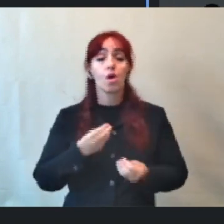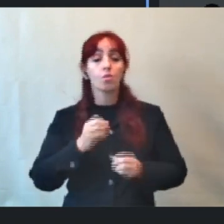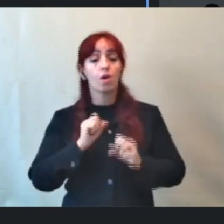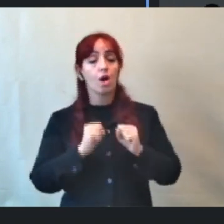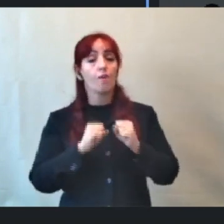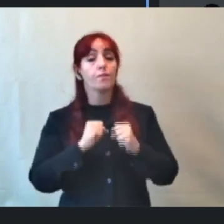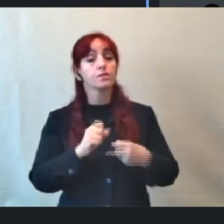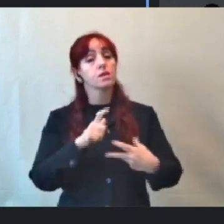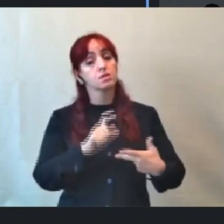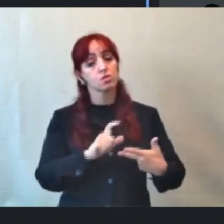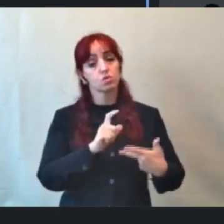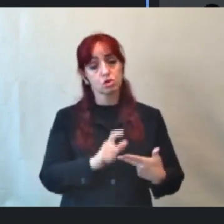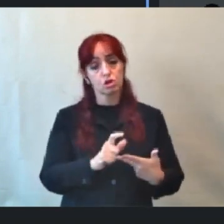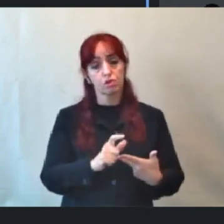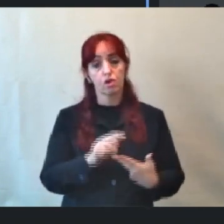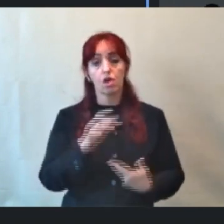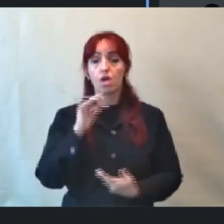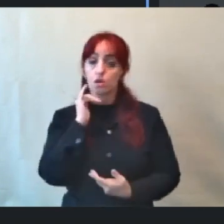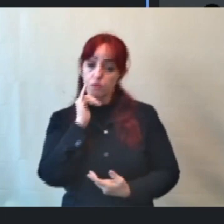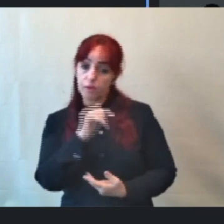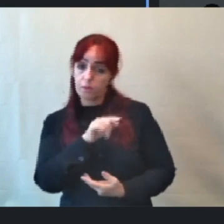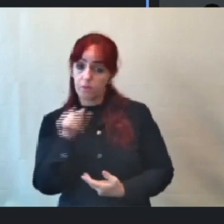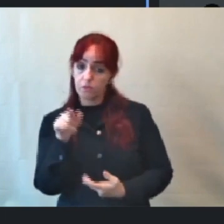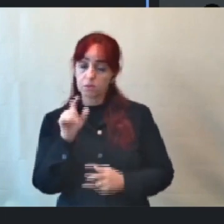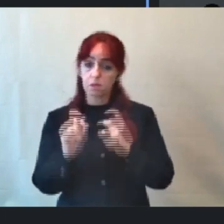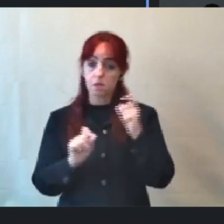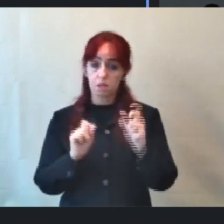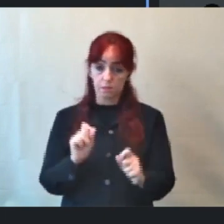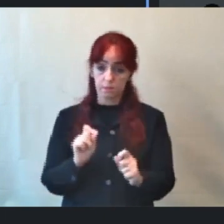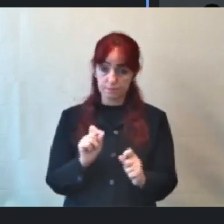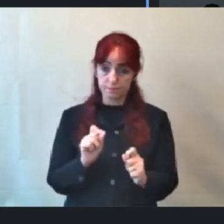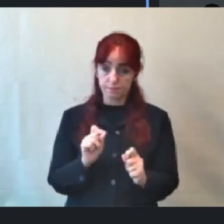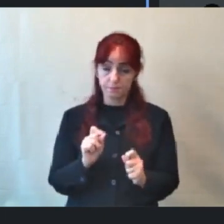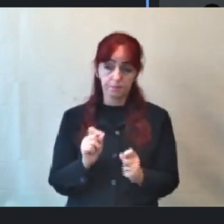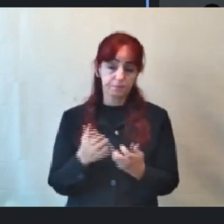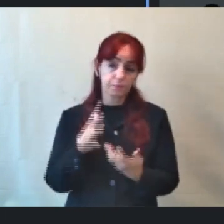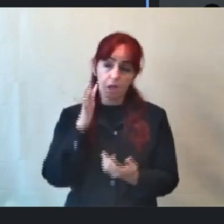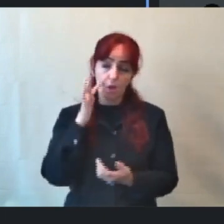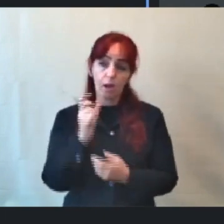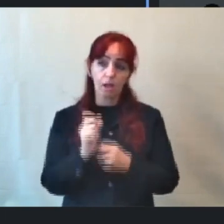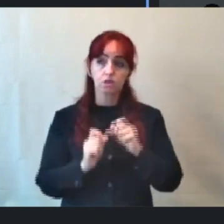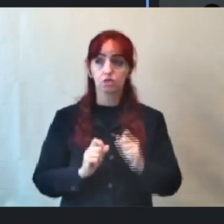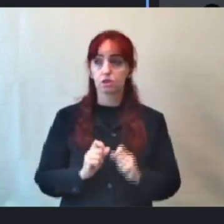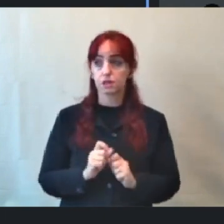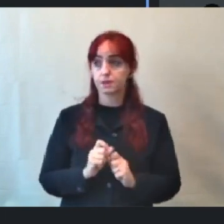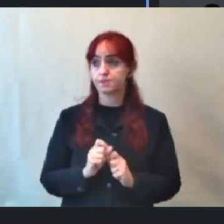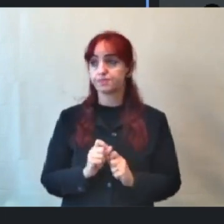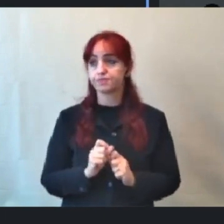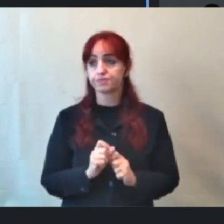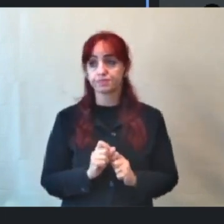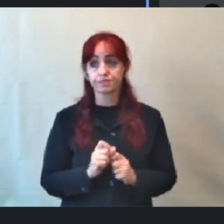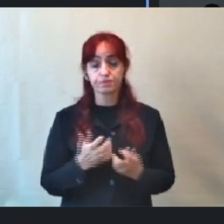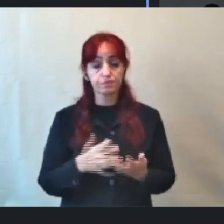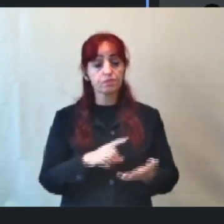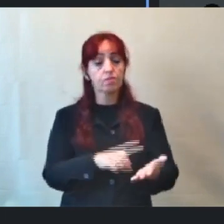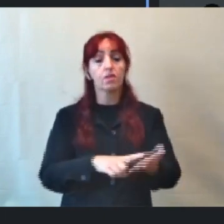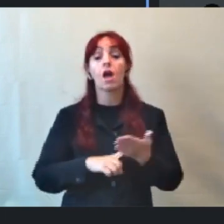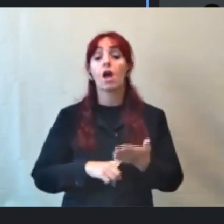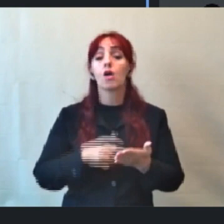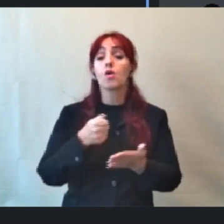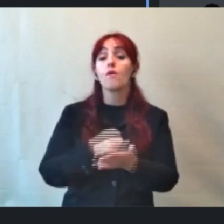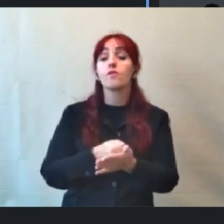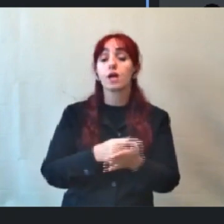dizendo aqui para vocês, e eu acho assim que o fato da convocação seria na